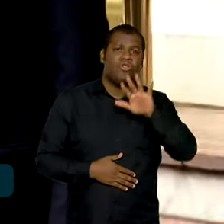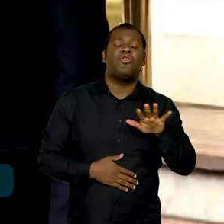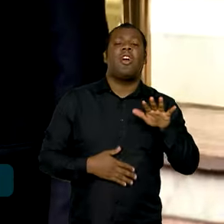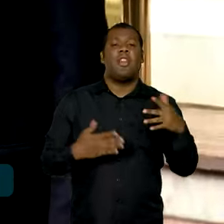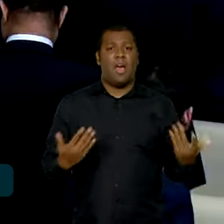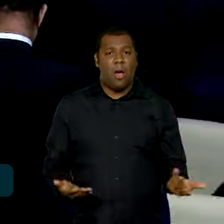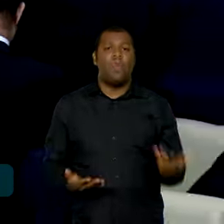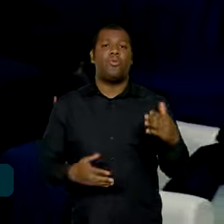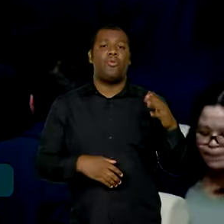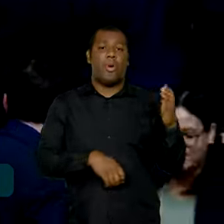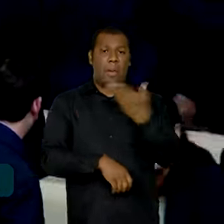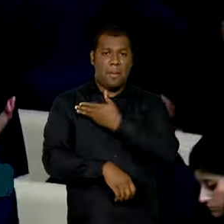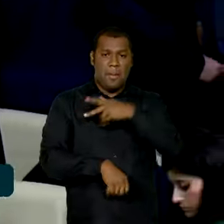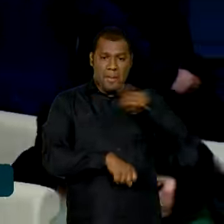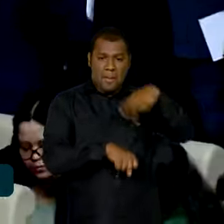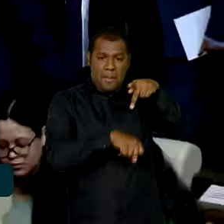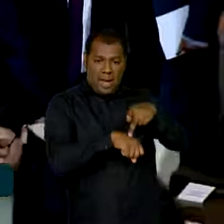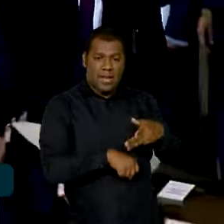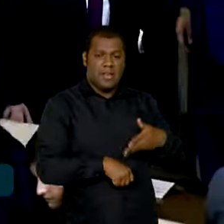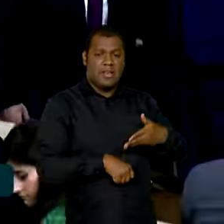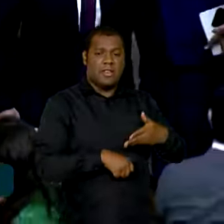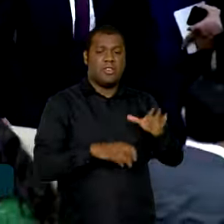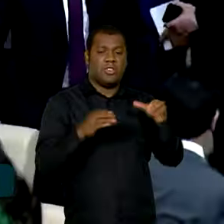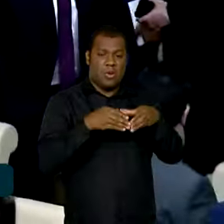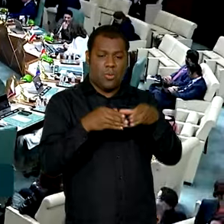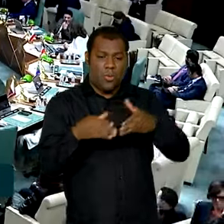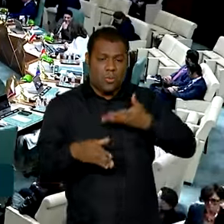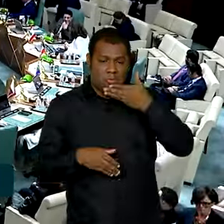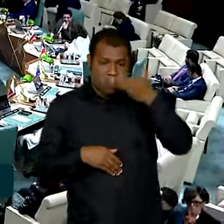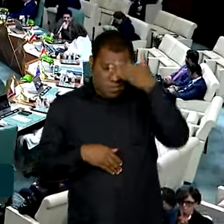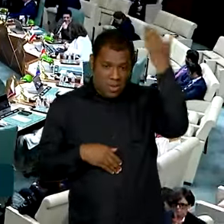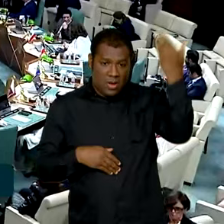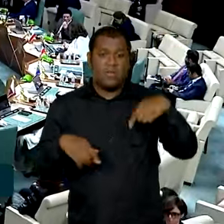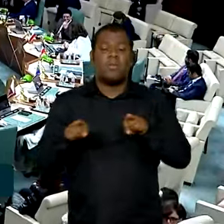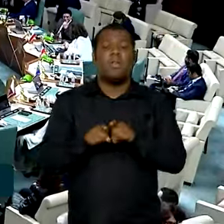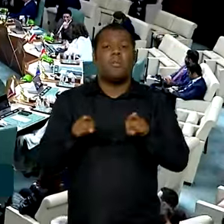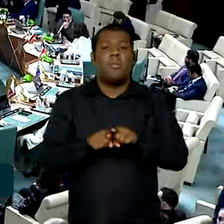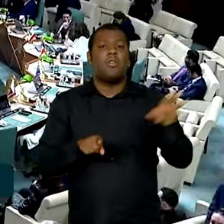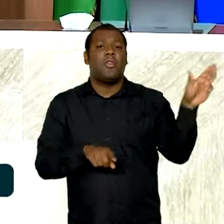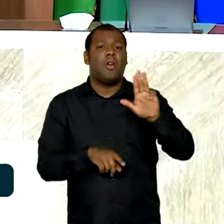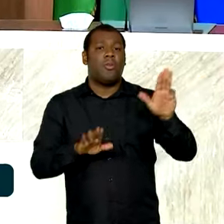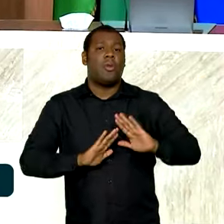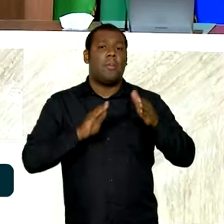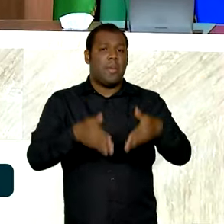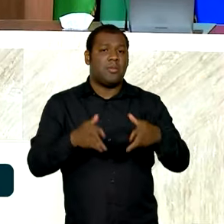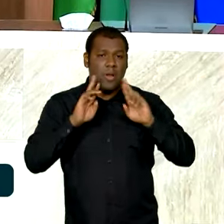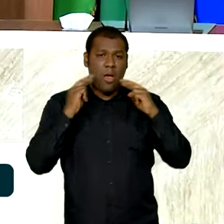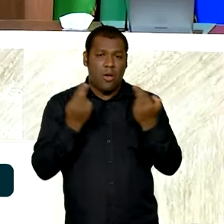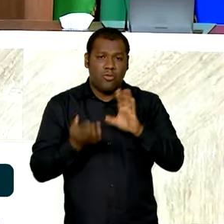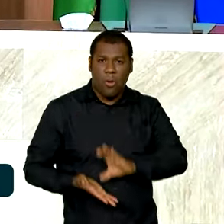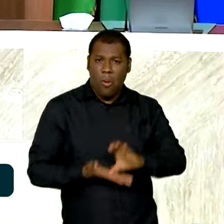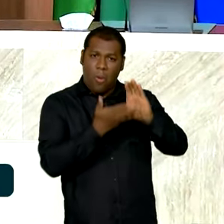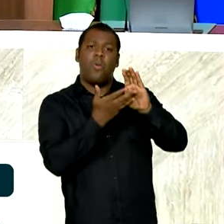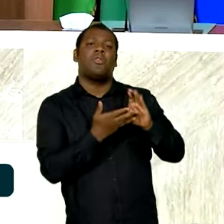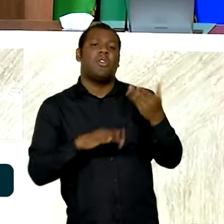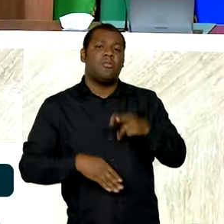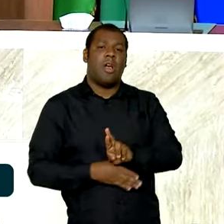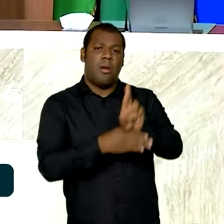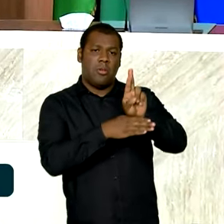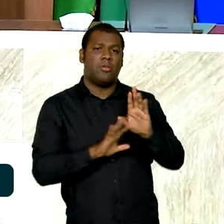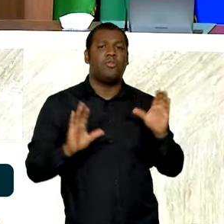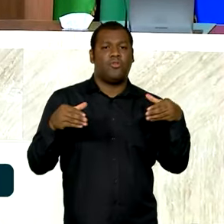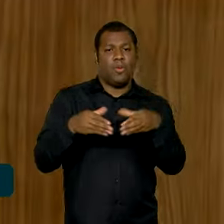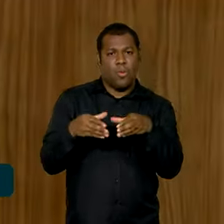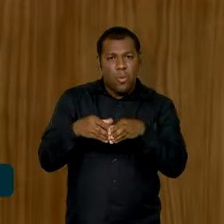Ahmed Abou. Além disso, Lula participou de uma sessão extraordinária do Conselho de Representantes do Grupo. Ele